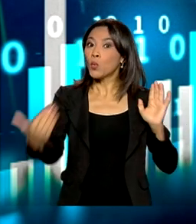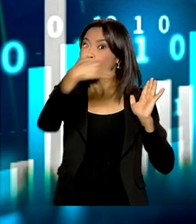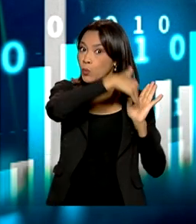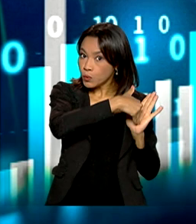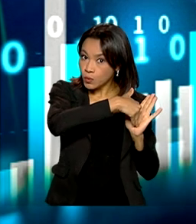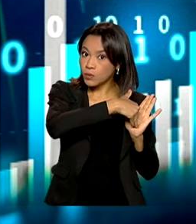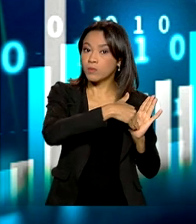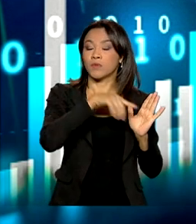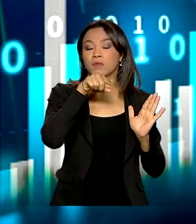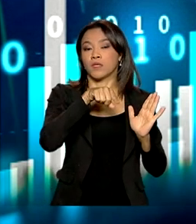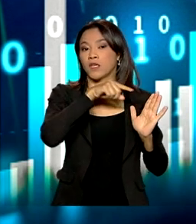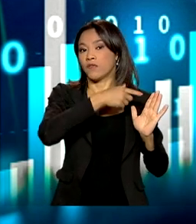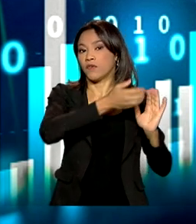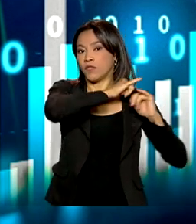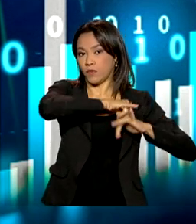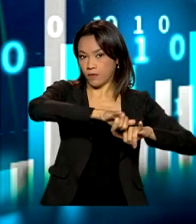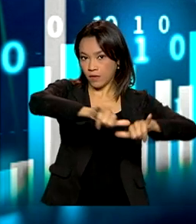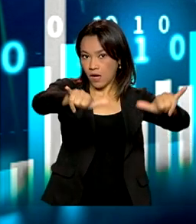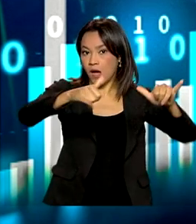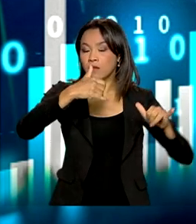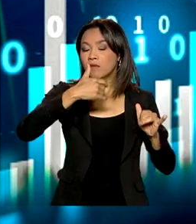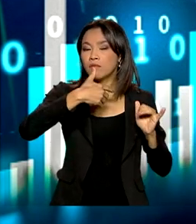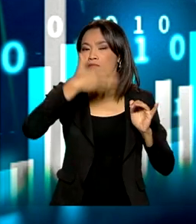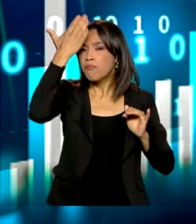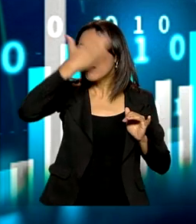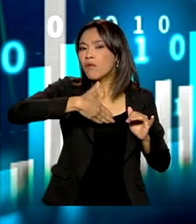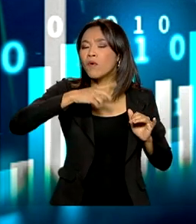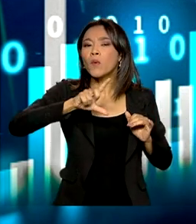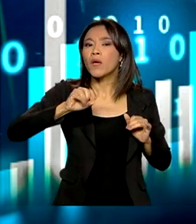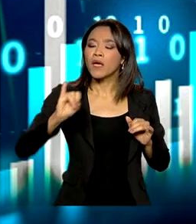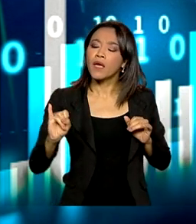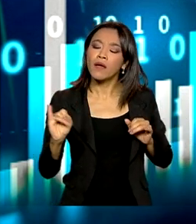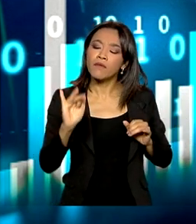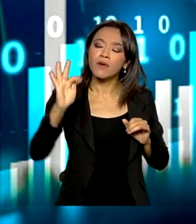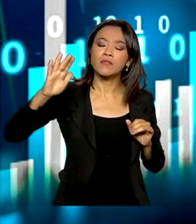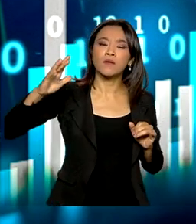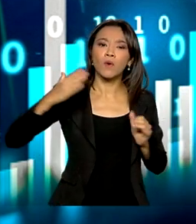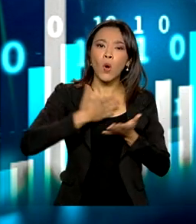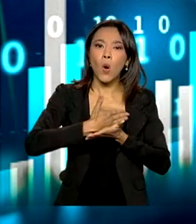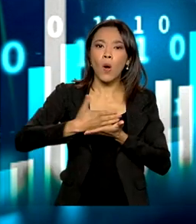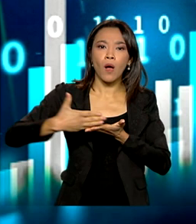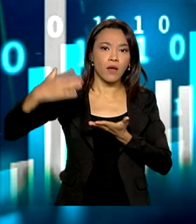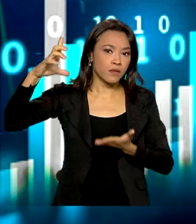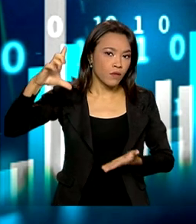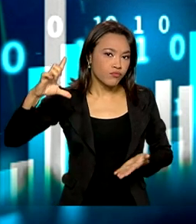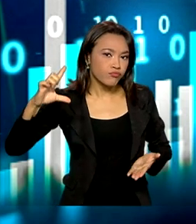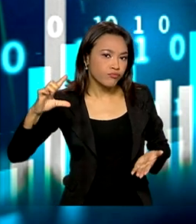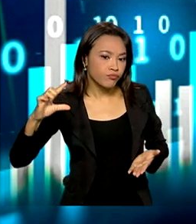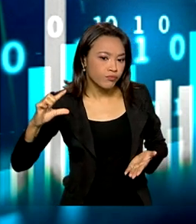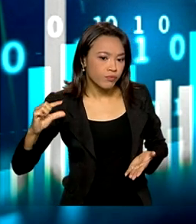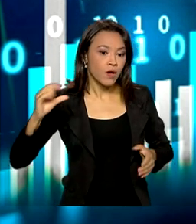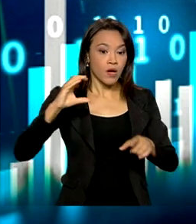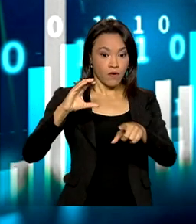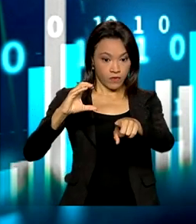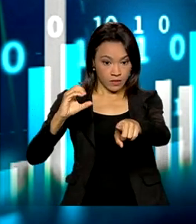-15 divulgado demonstrou que a inflação começa a desacelerar. O resultado foi 0